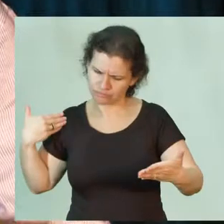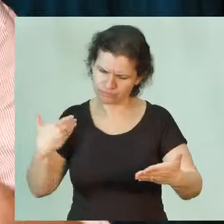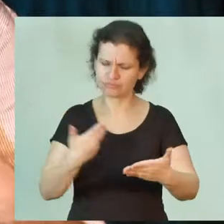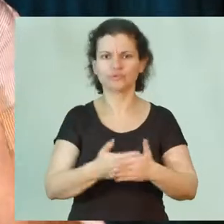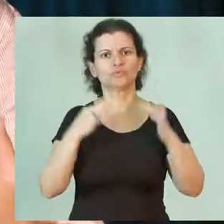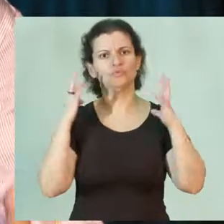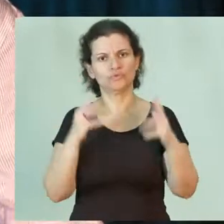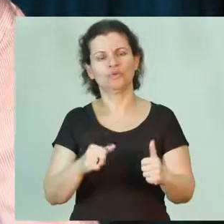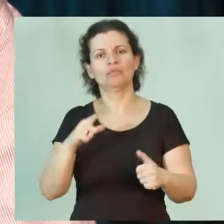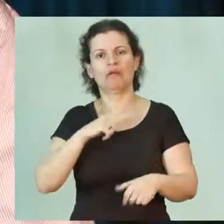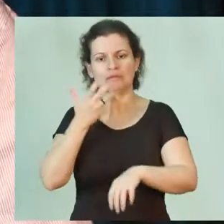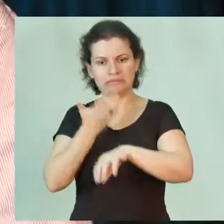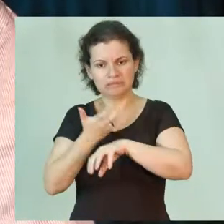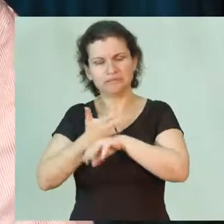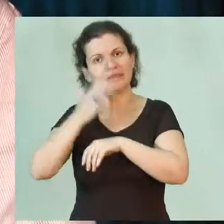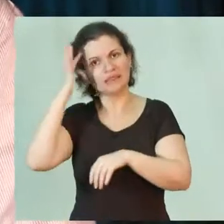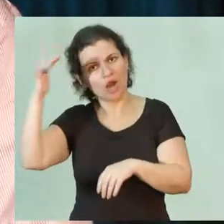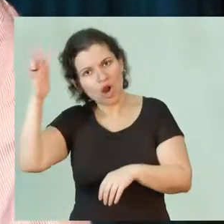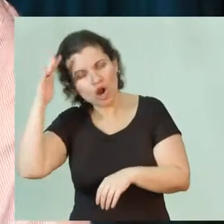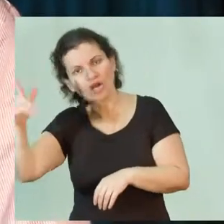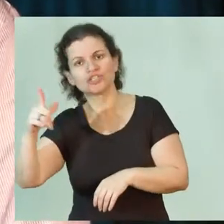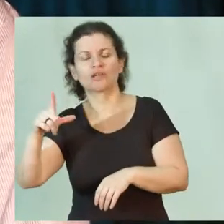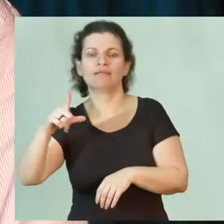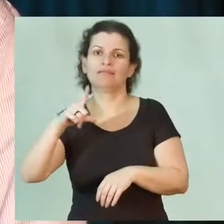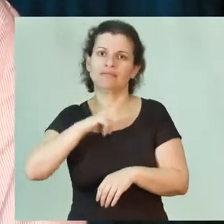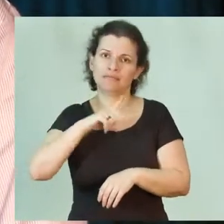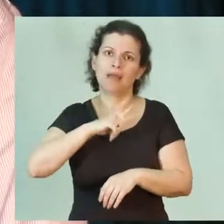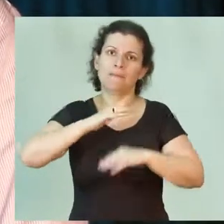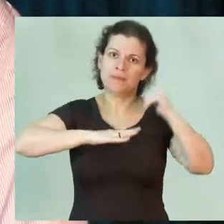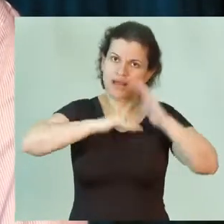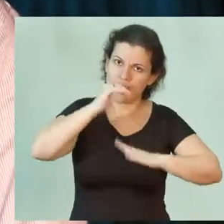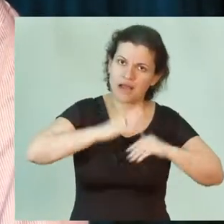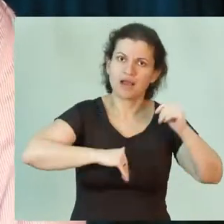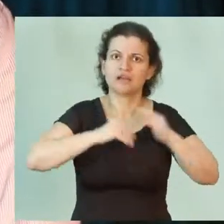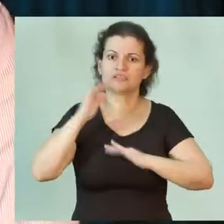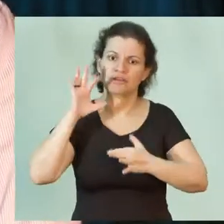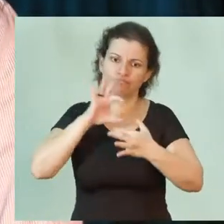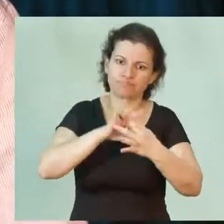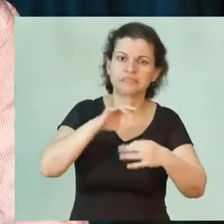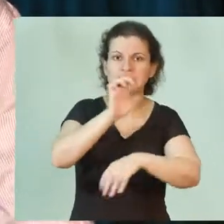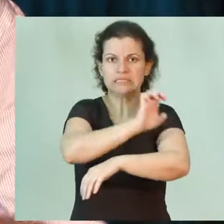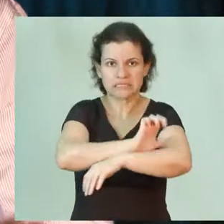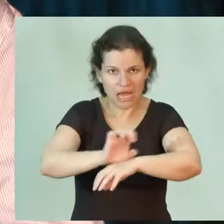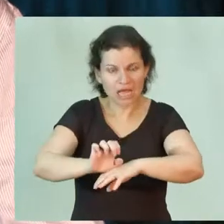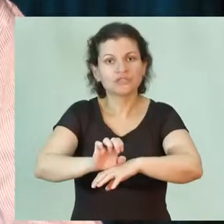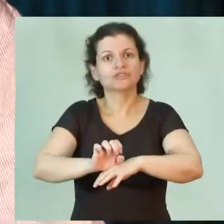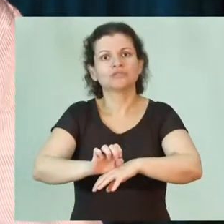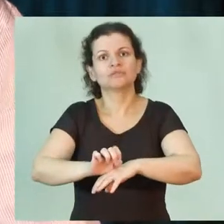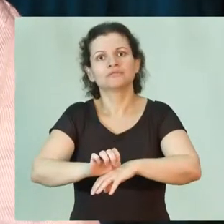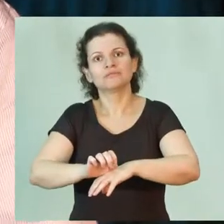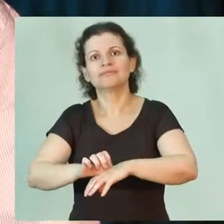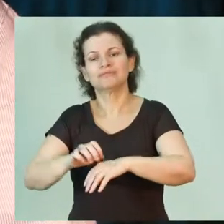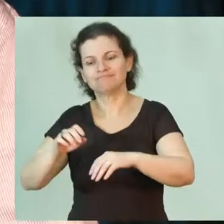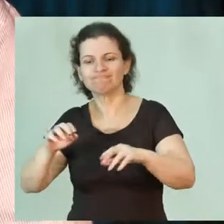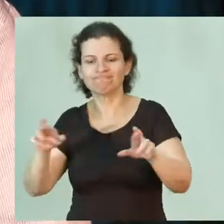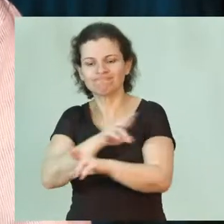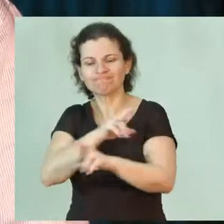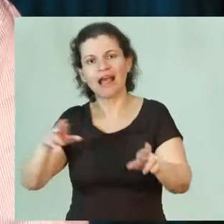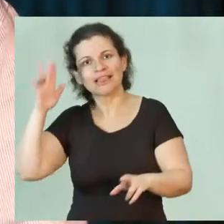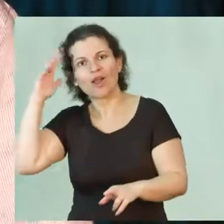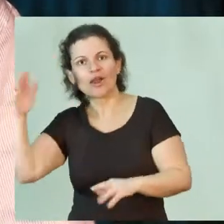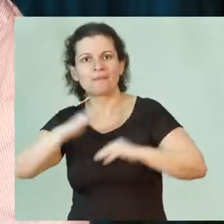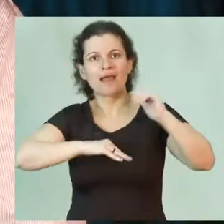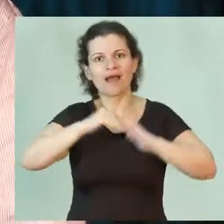além das disciplinas teóricas e de toda a parte prática ligada aos estágios, ou seja, a relação teórica e prática está